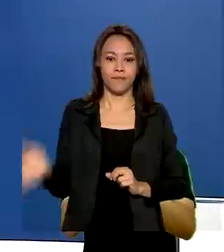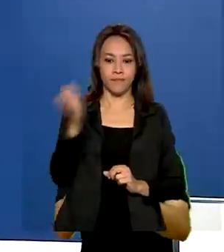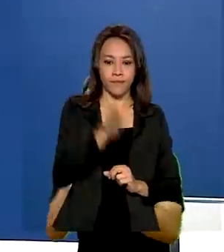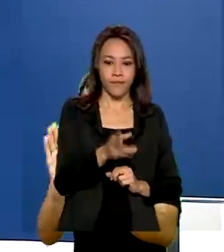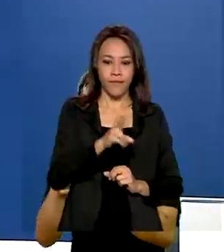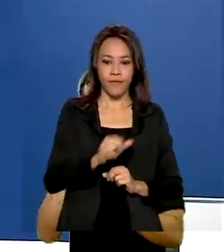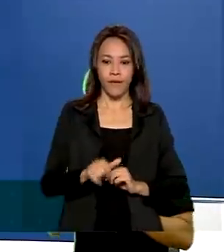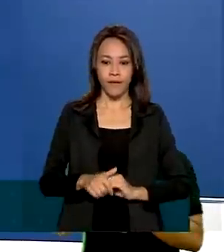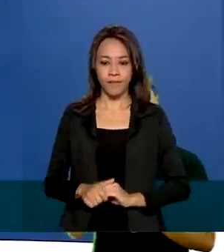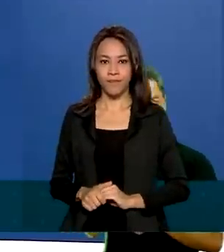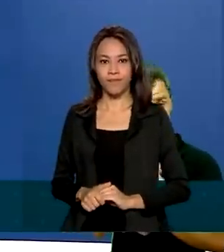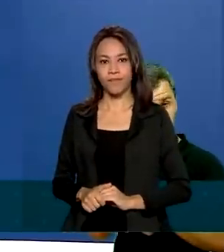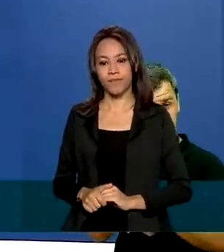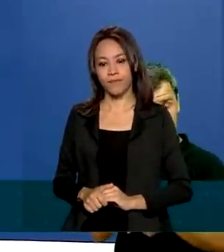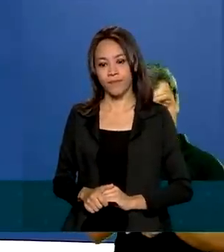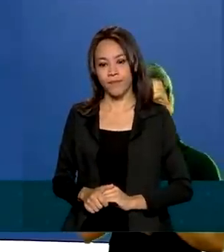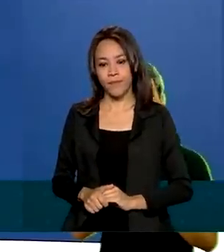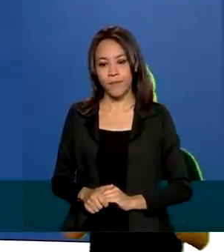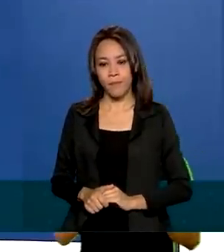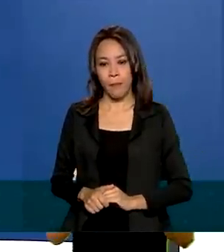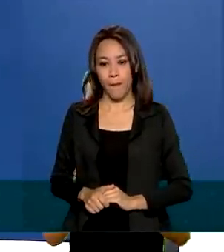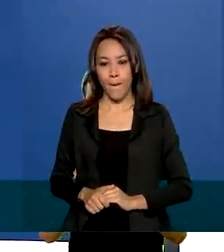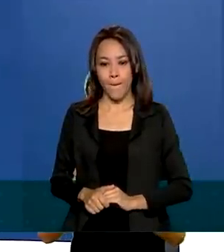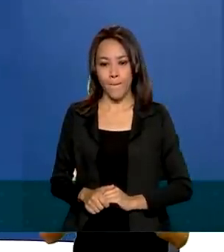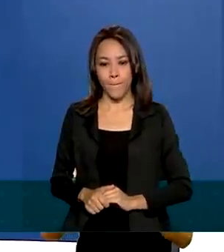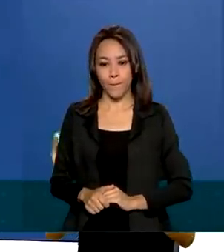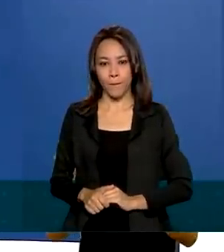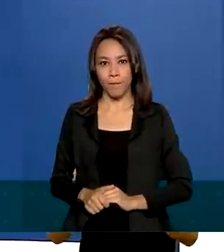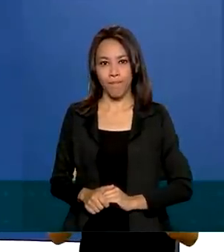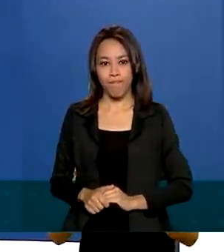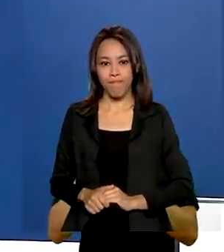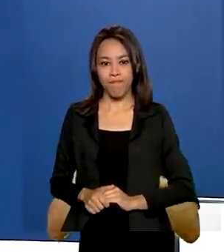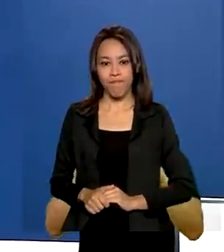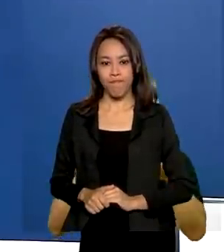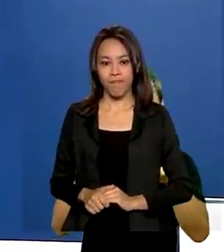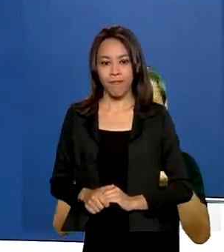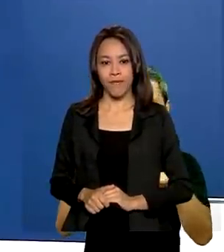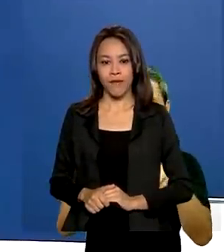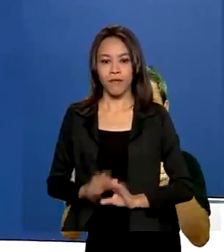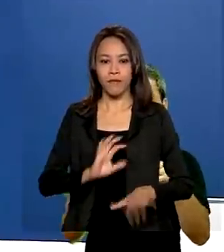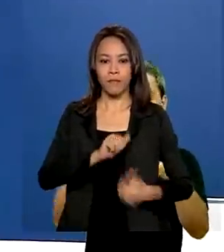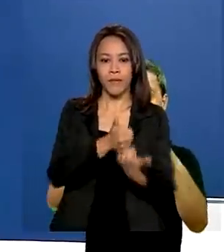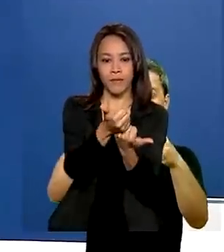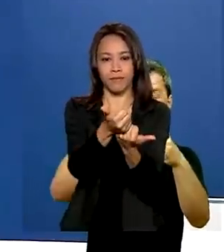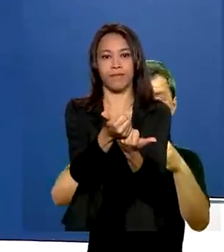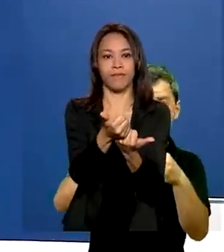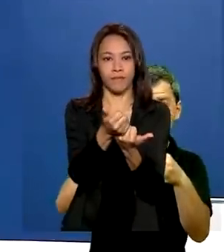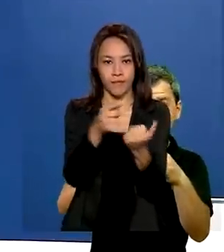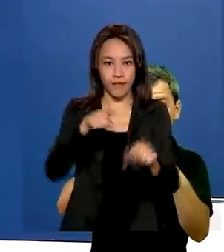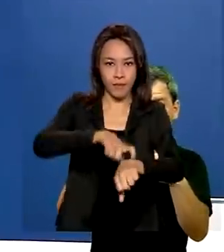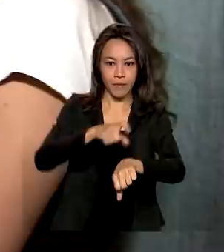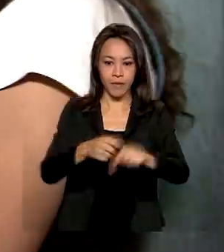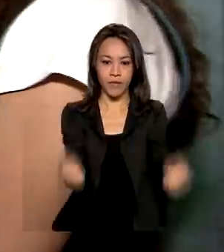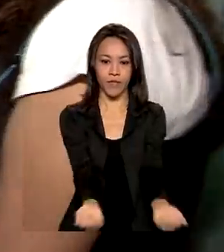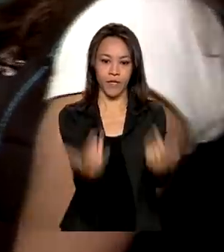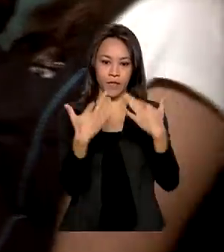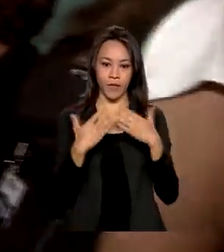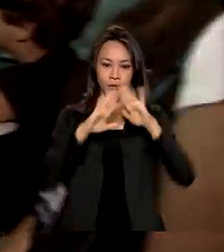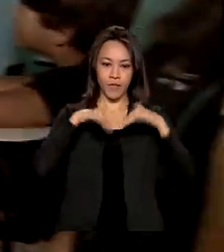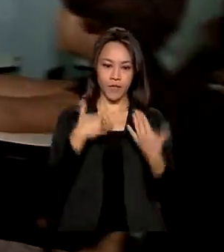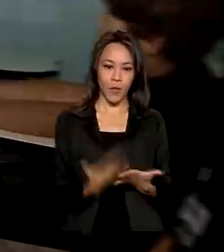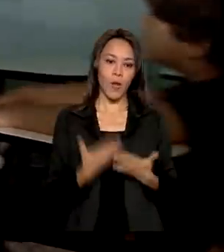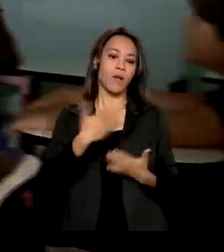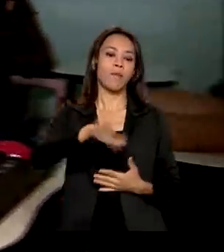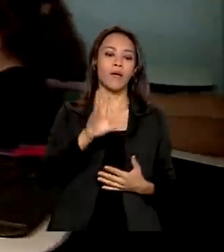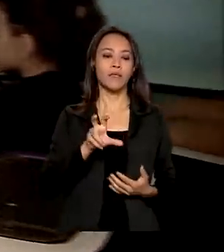esses profissionais da educação, sobretudo nesse momento de retorno às atividades presenciais. Mais de